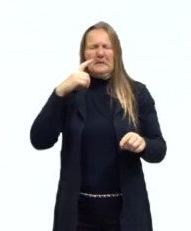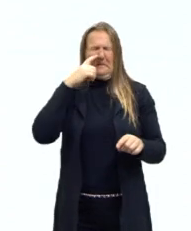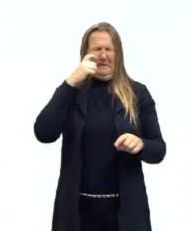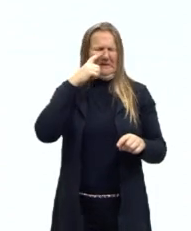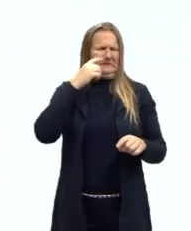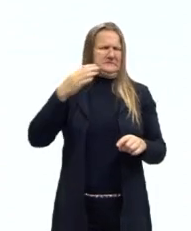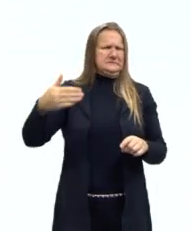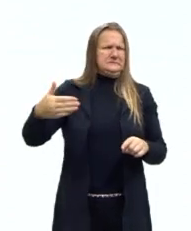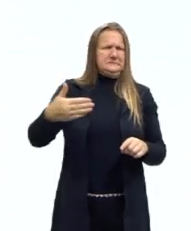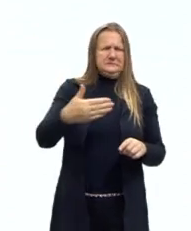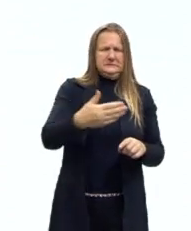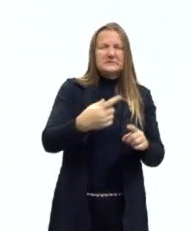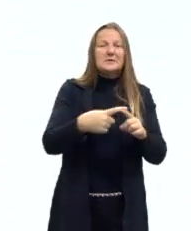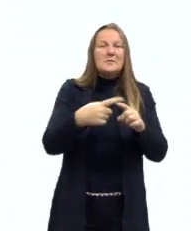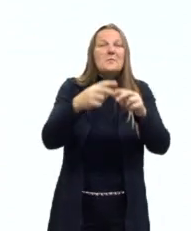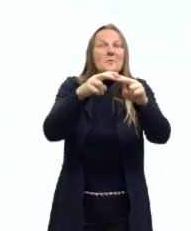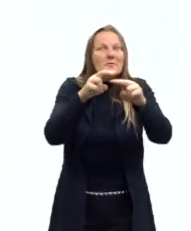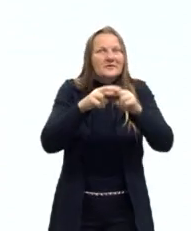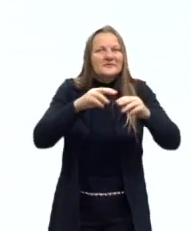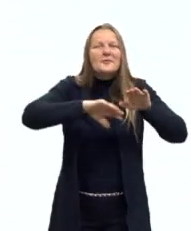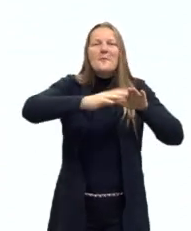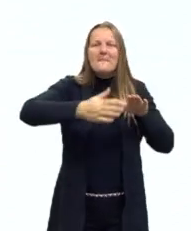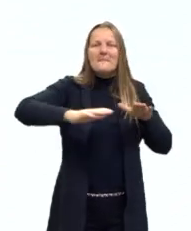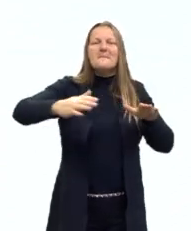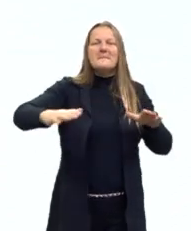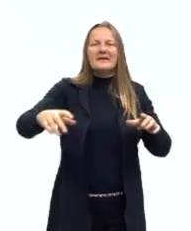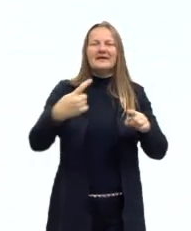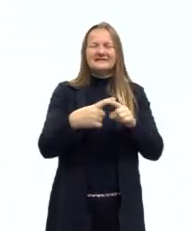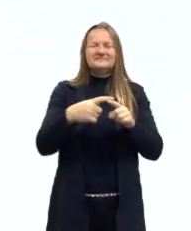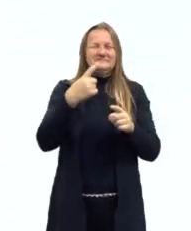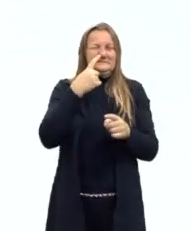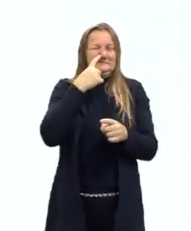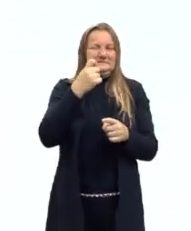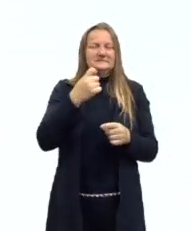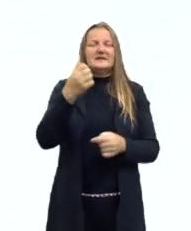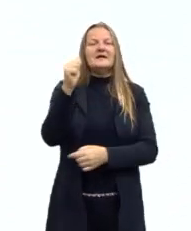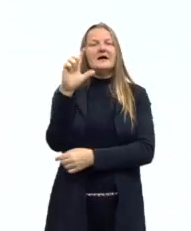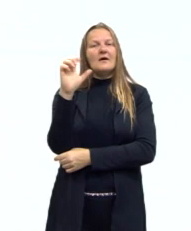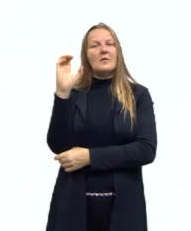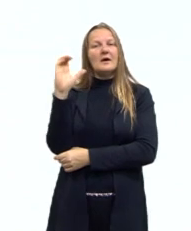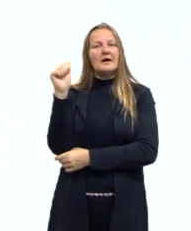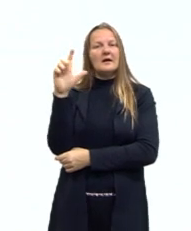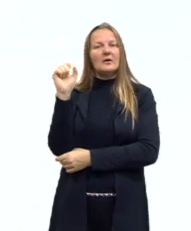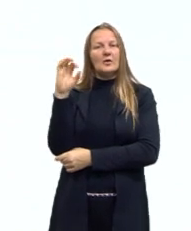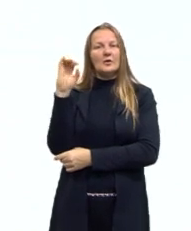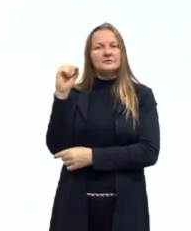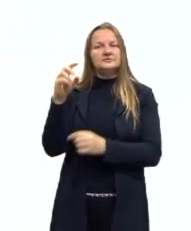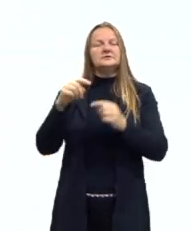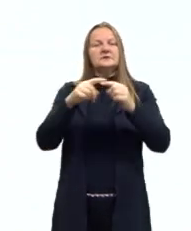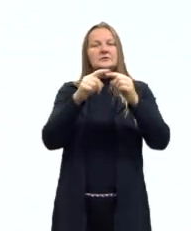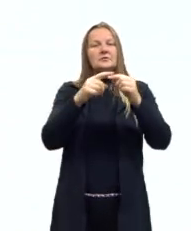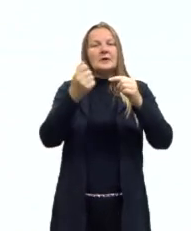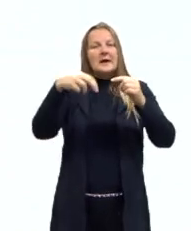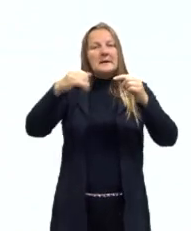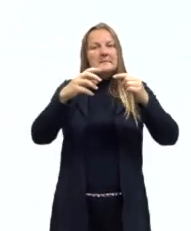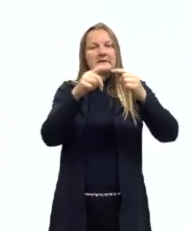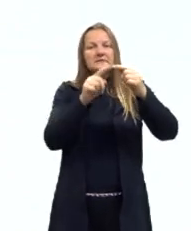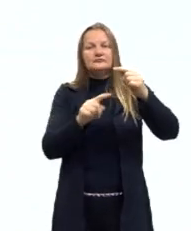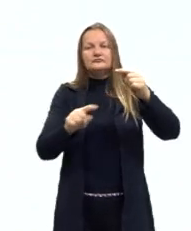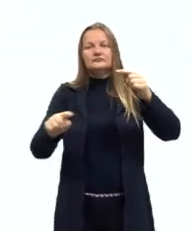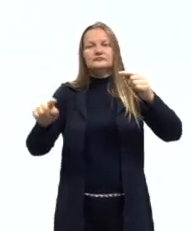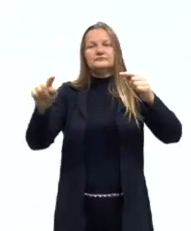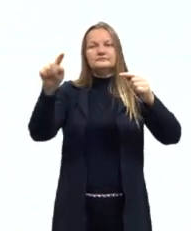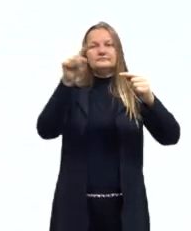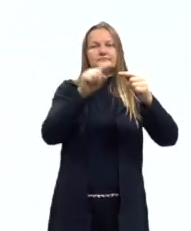fica a dica para a questão inicial da aula. E os alcaloides, que são as aminas cíclicas, heterogêneas,